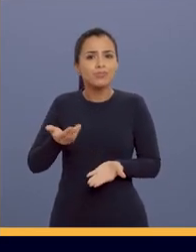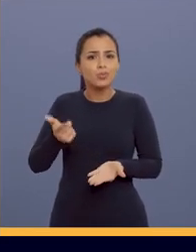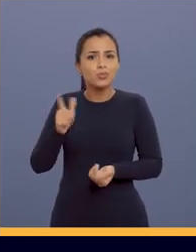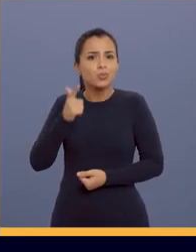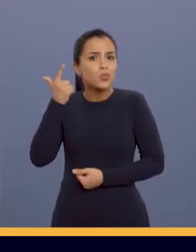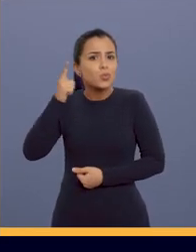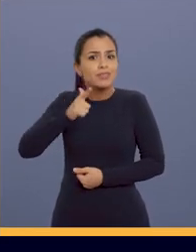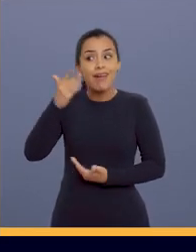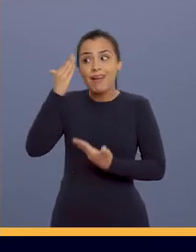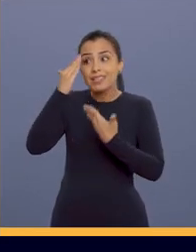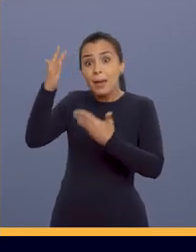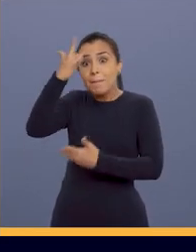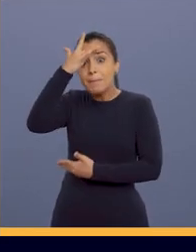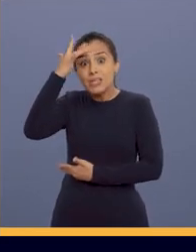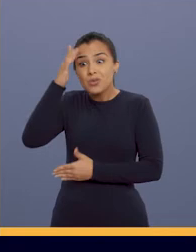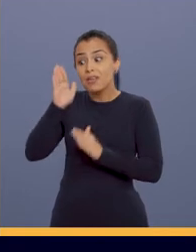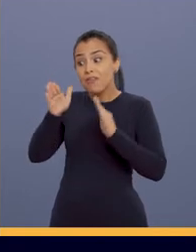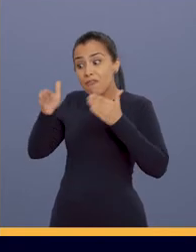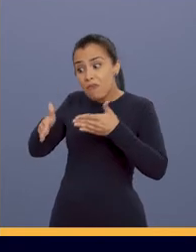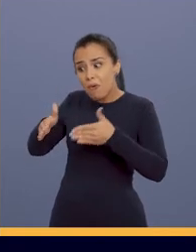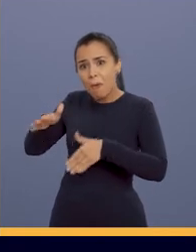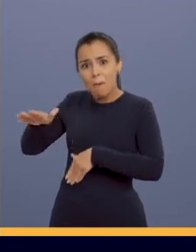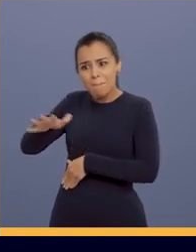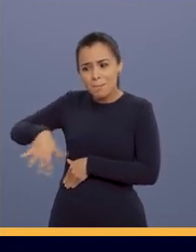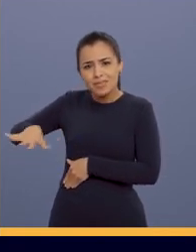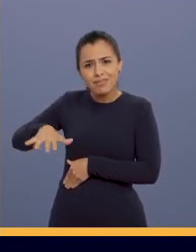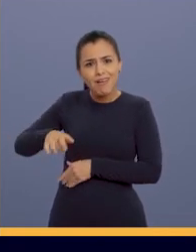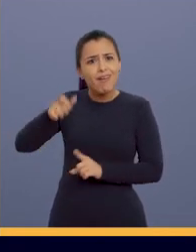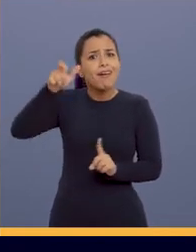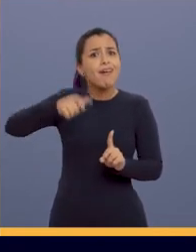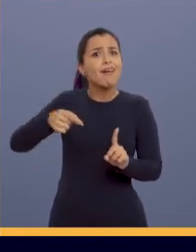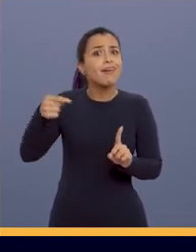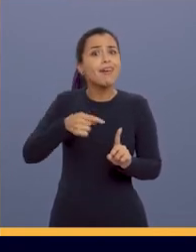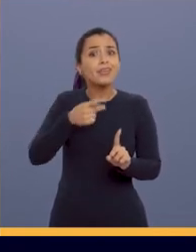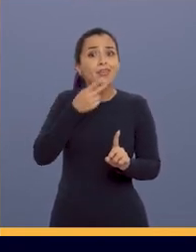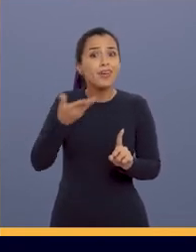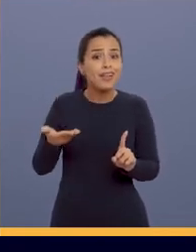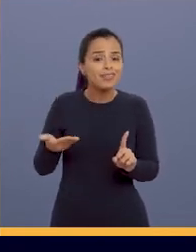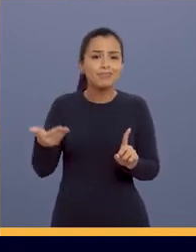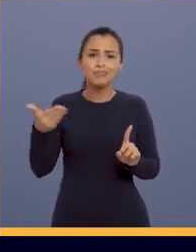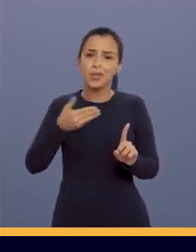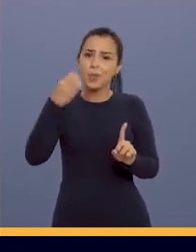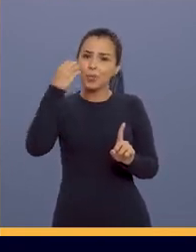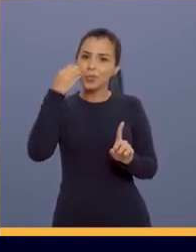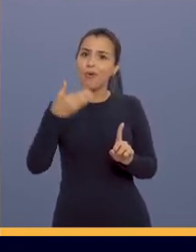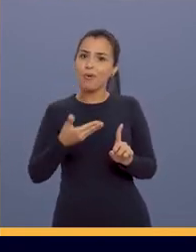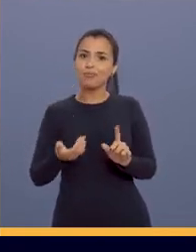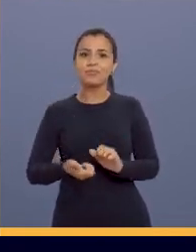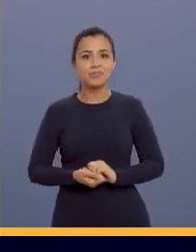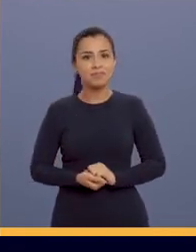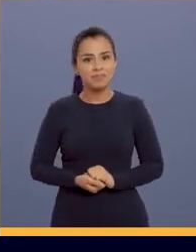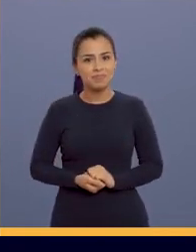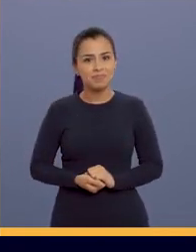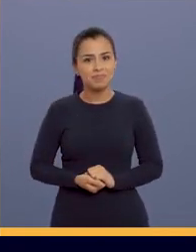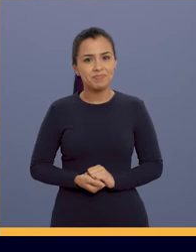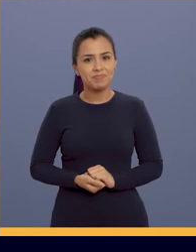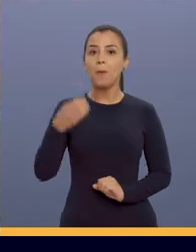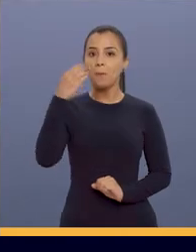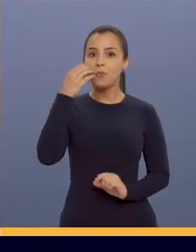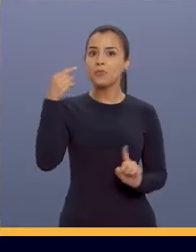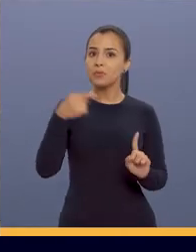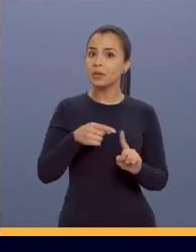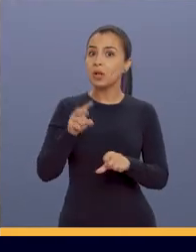que lá no passado pensou, olha, aquele pessoal de lá também merece. De quem eu falando? Eu estou falando do Bruno Covas.